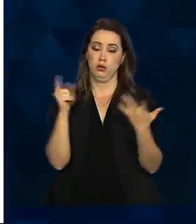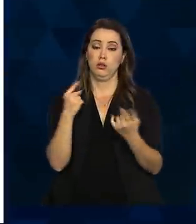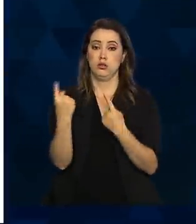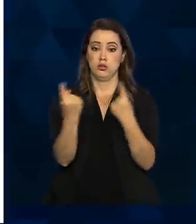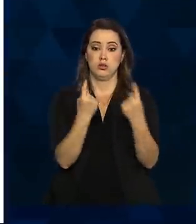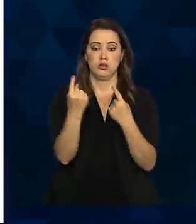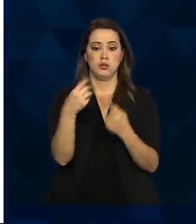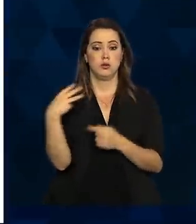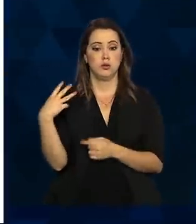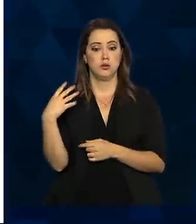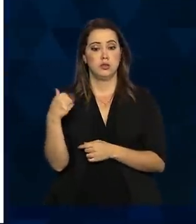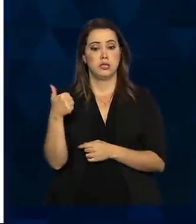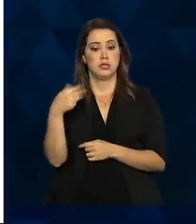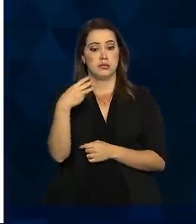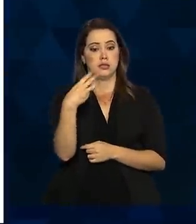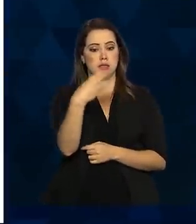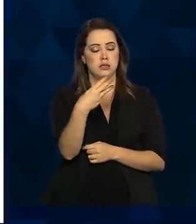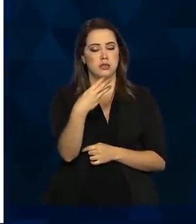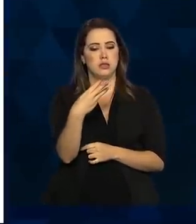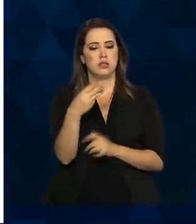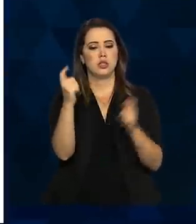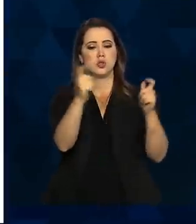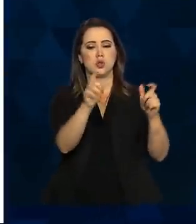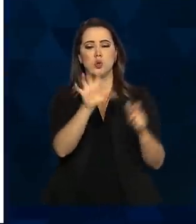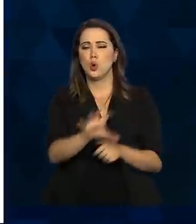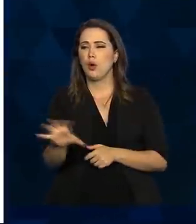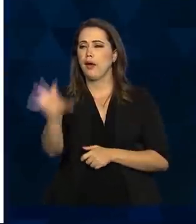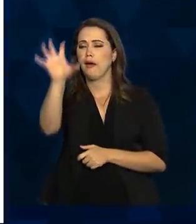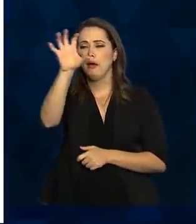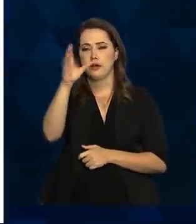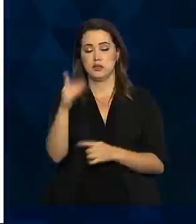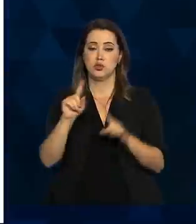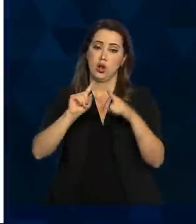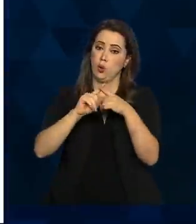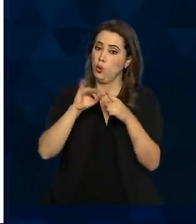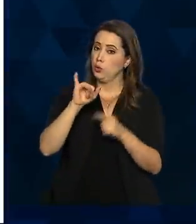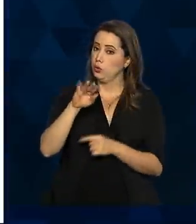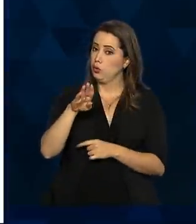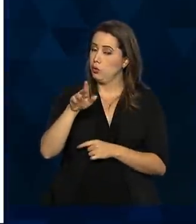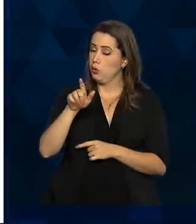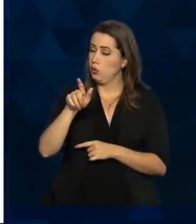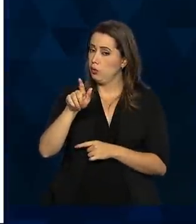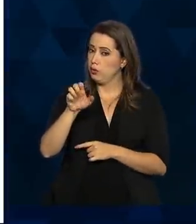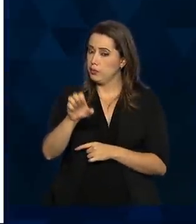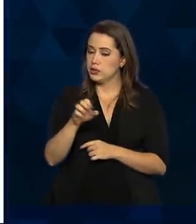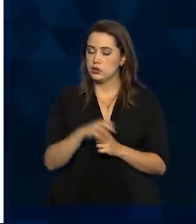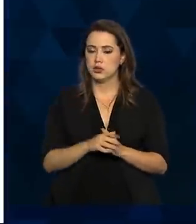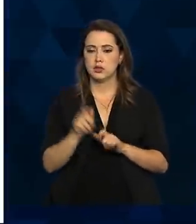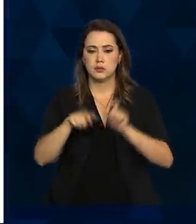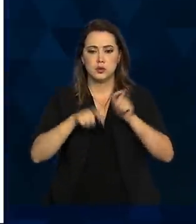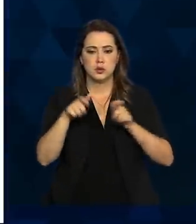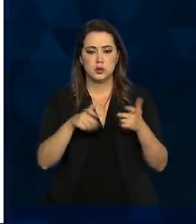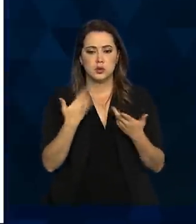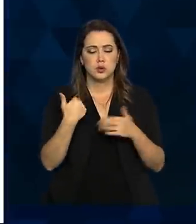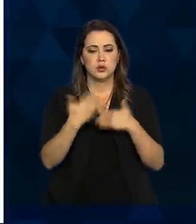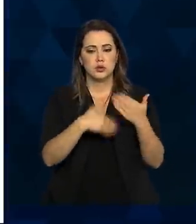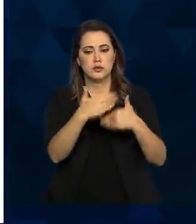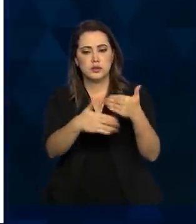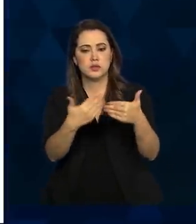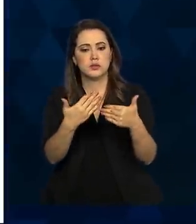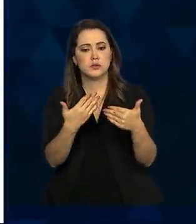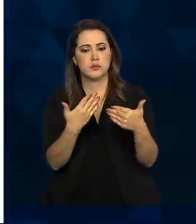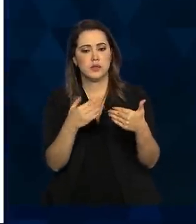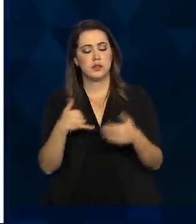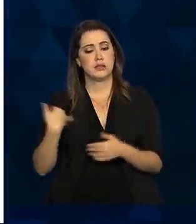intermediárias do Brasil, conforme classificação do IBGE. Para aqueles que são um pouquinho mais avançados em